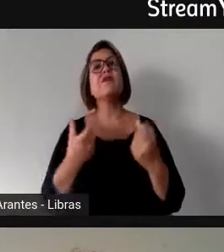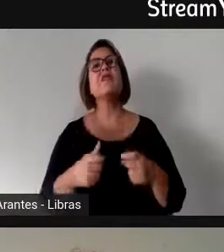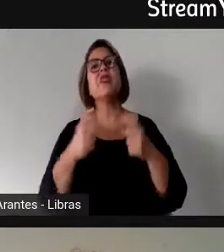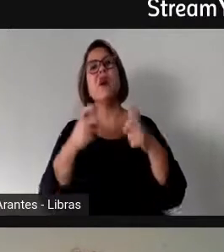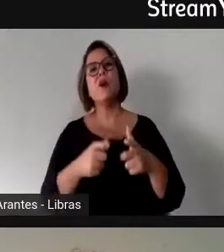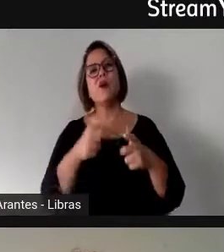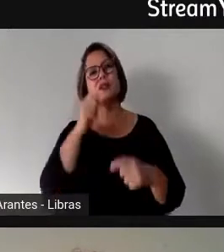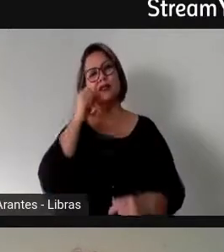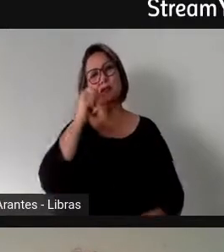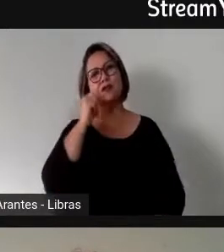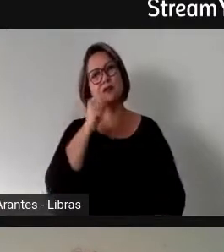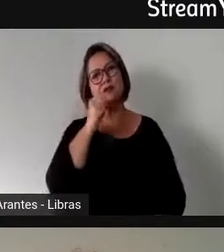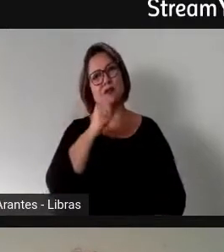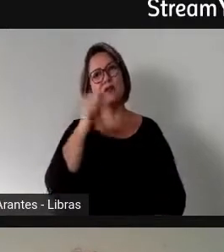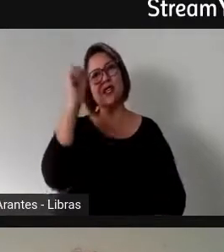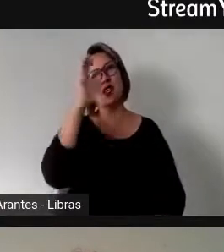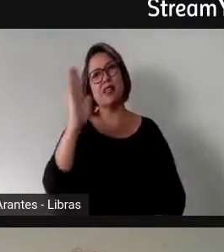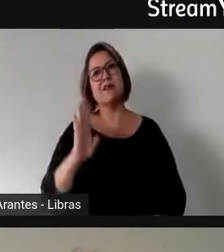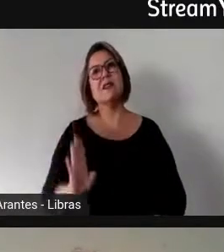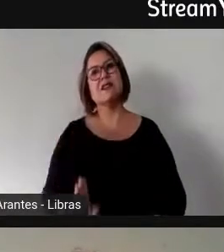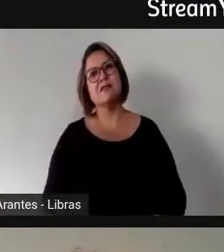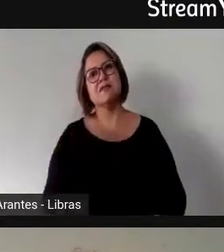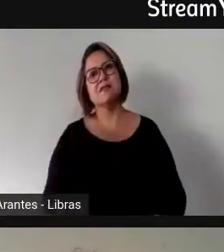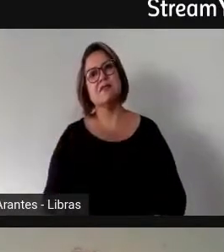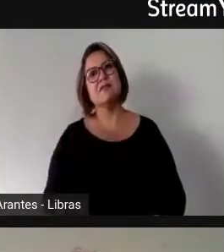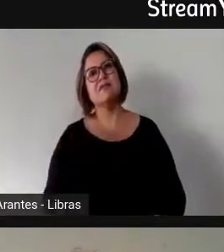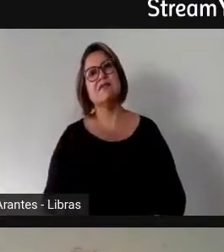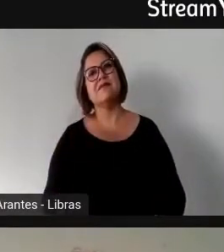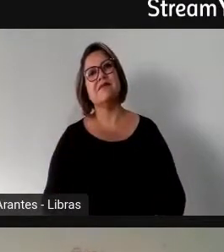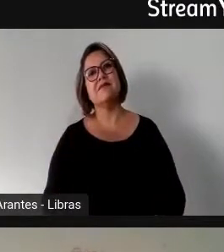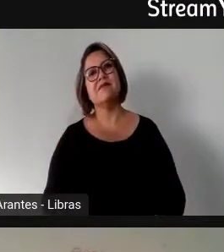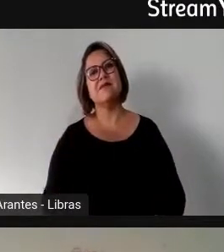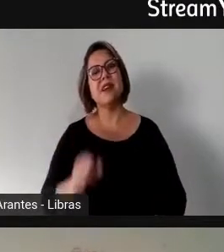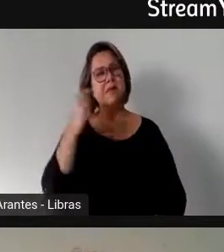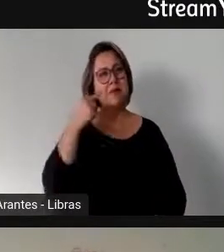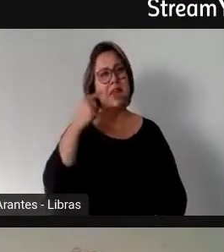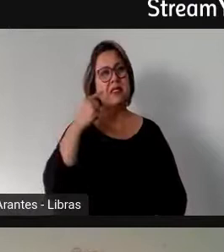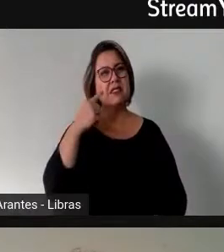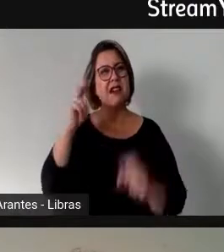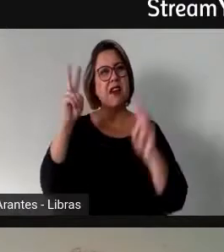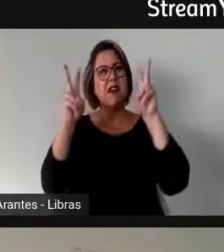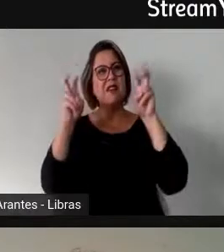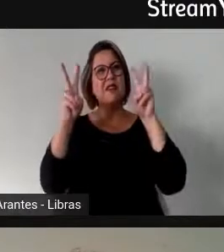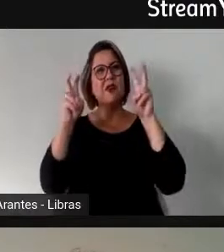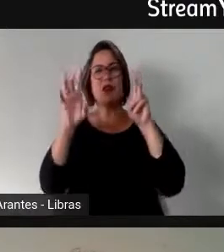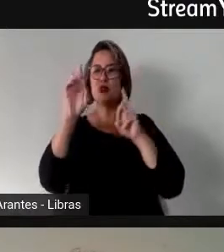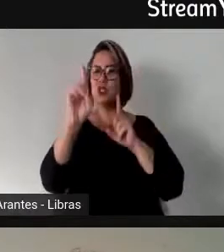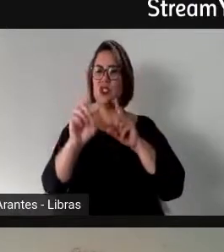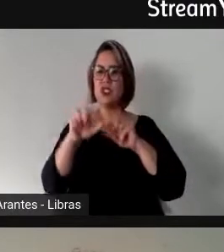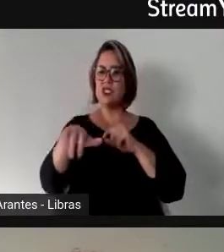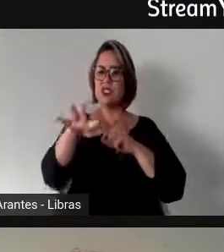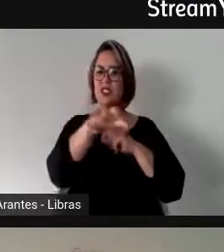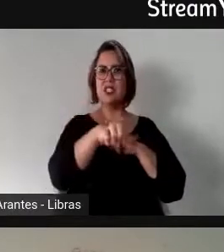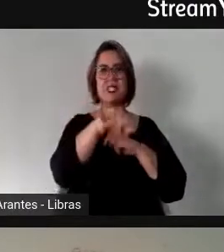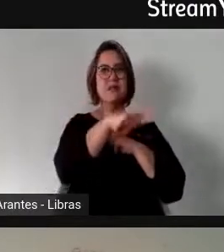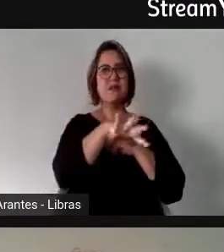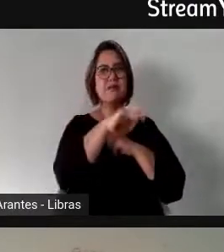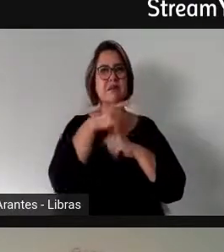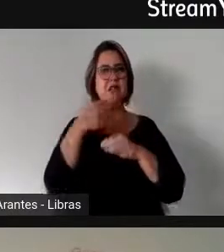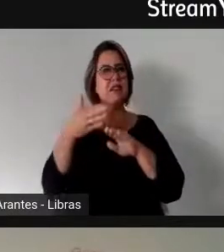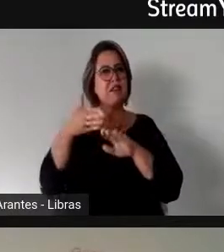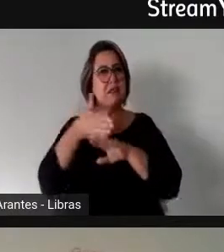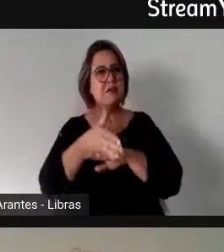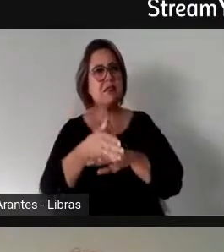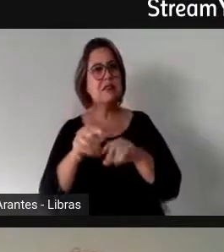no Brasil? Olha, aqui no campo do direito, as mulheres estão na academia, as mulheres